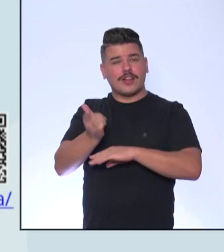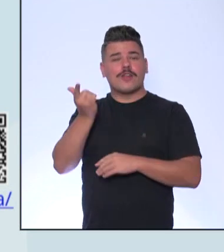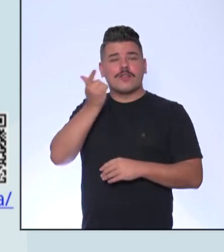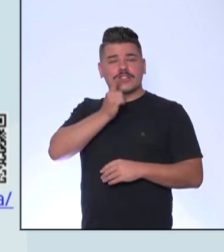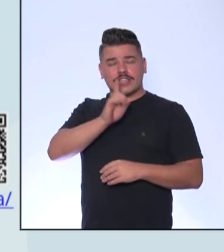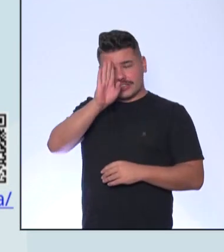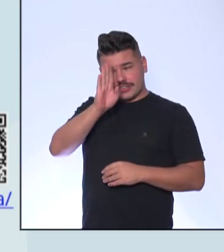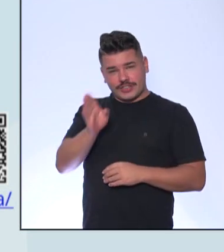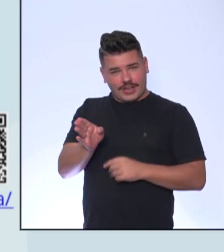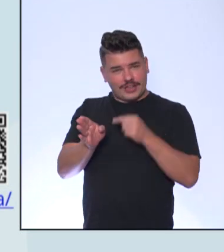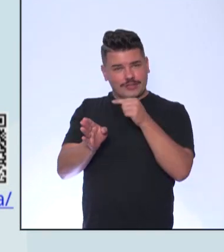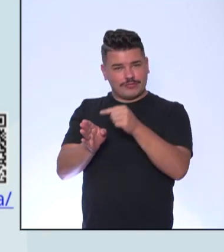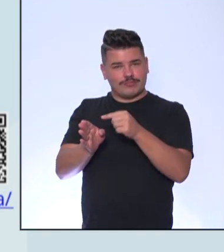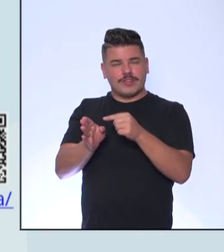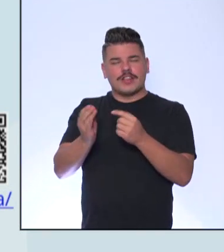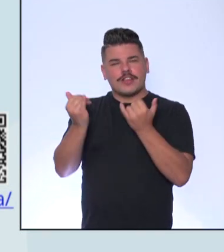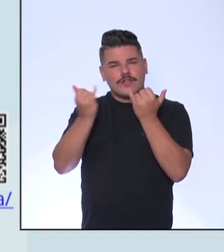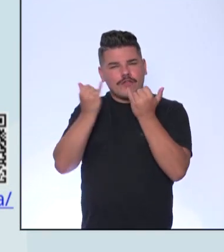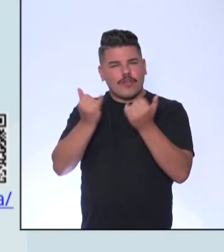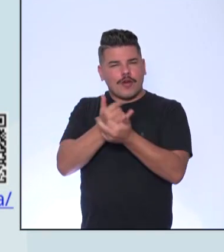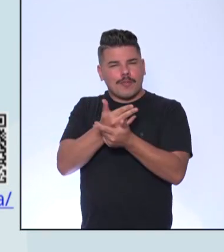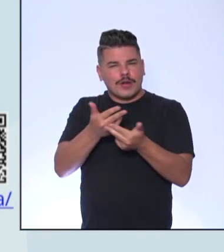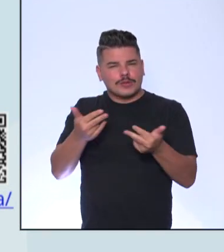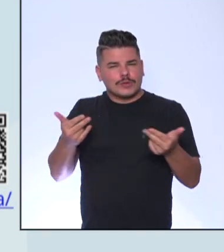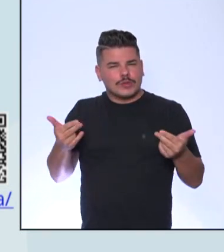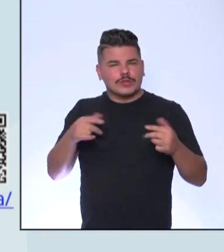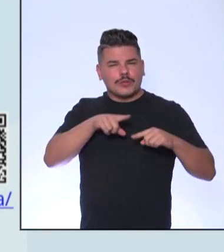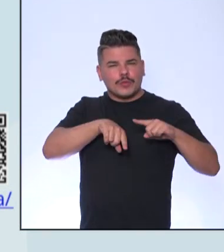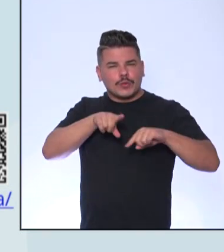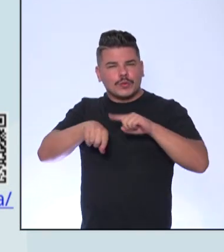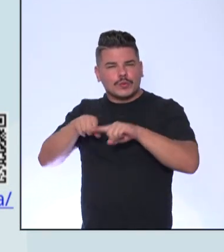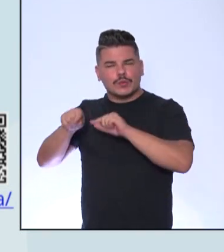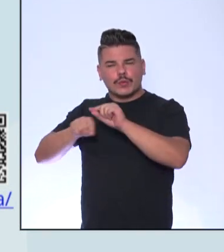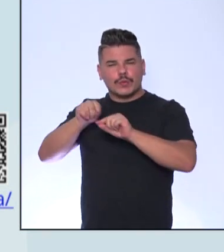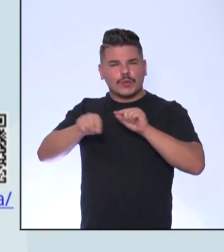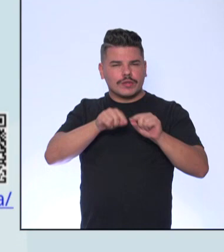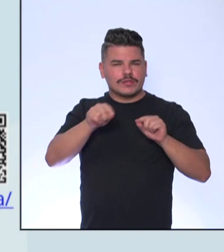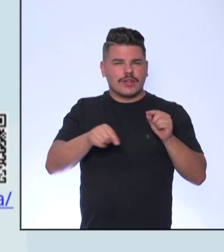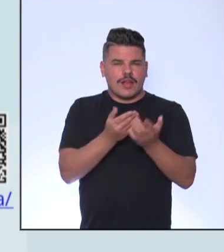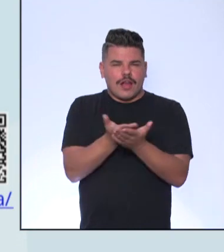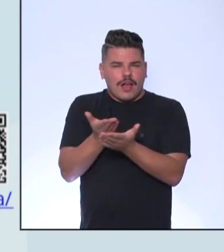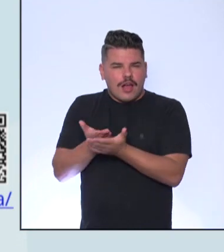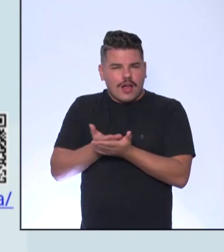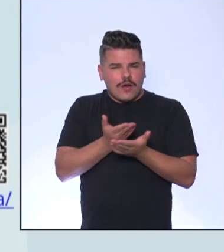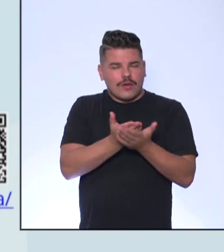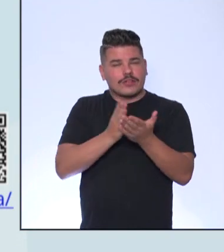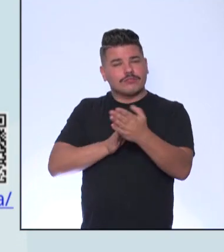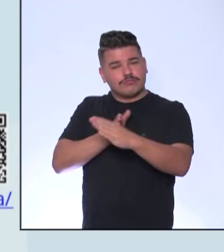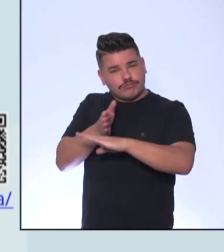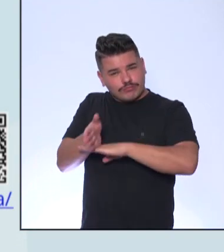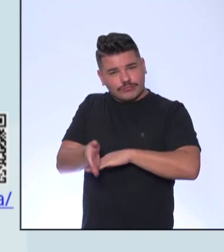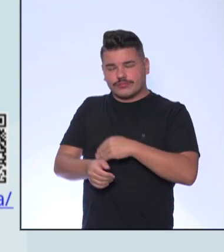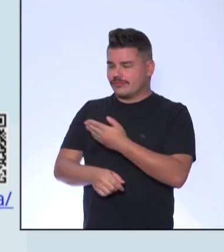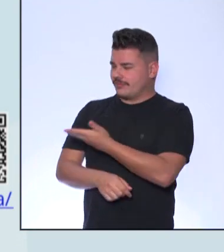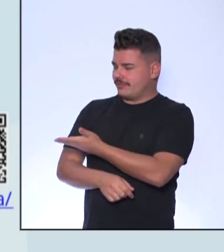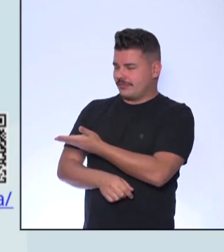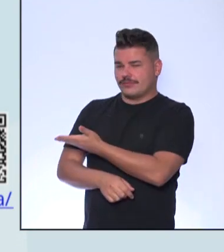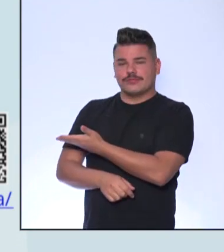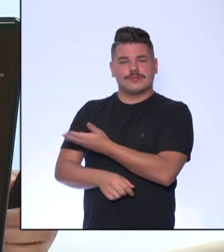site da IFAP. Vocês podem ter acesso a todo esse material que nós colocamos nessa aula, nesse QR Code.